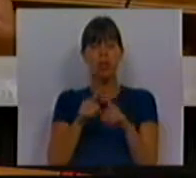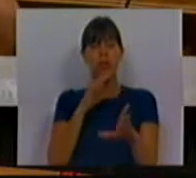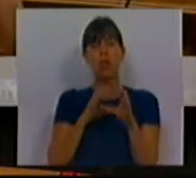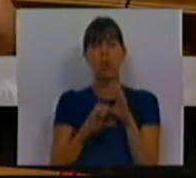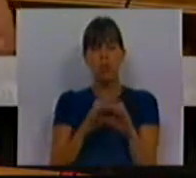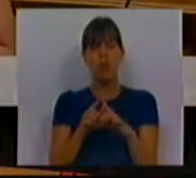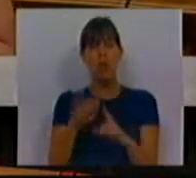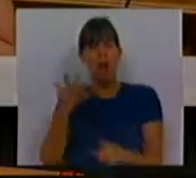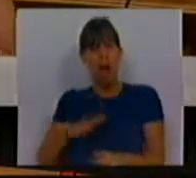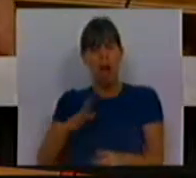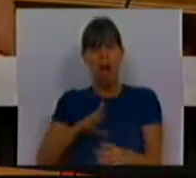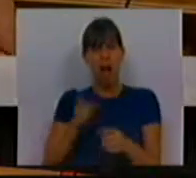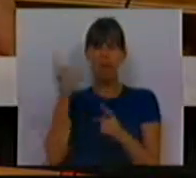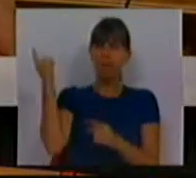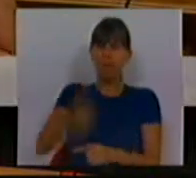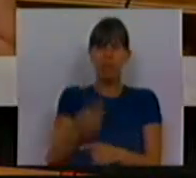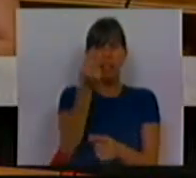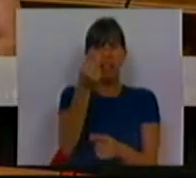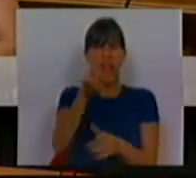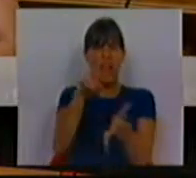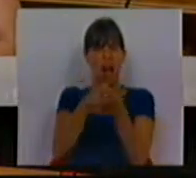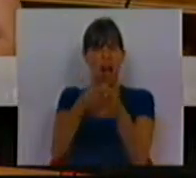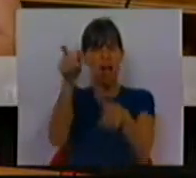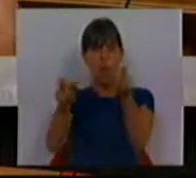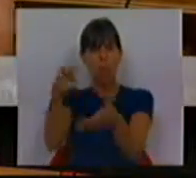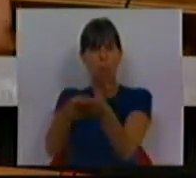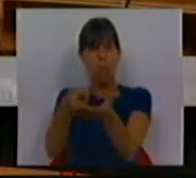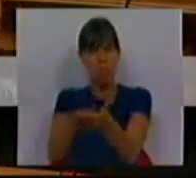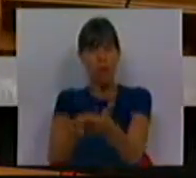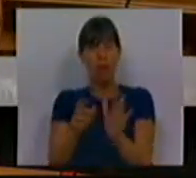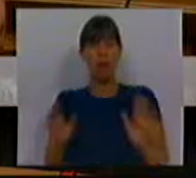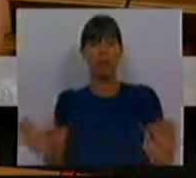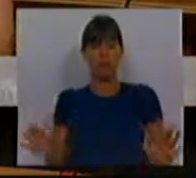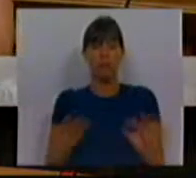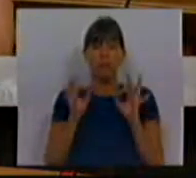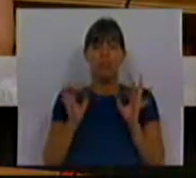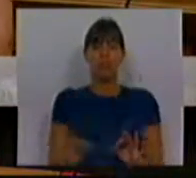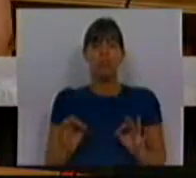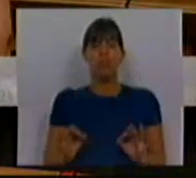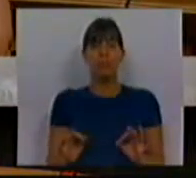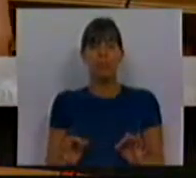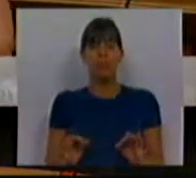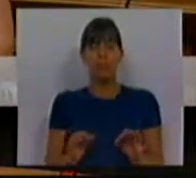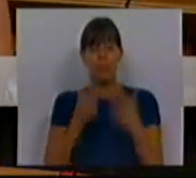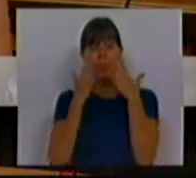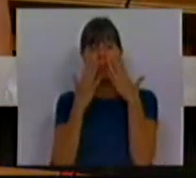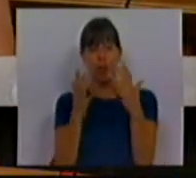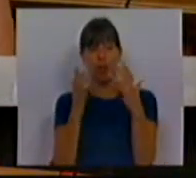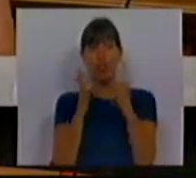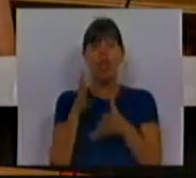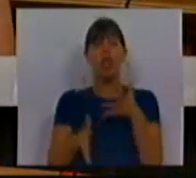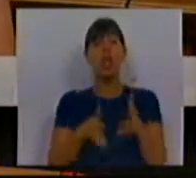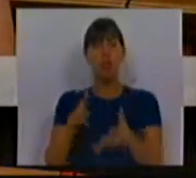comunicação pretenda imputar esta taxa aos consumidores. É absolutamente evidente que a